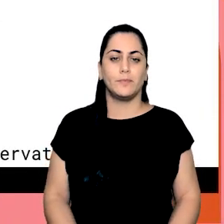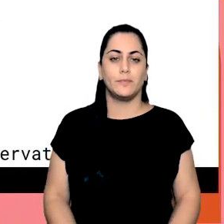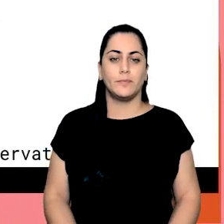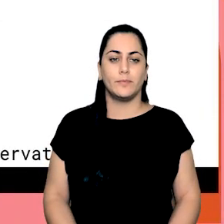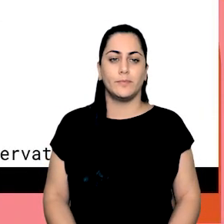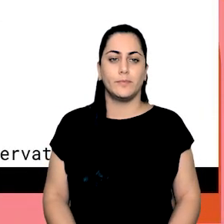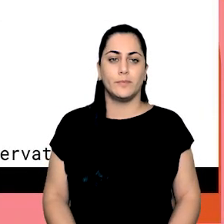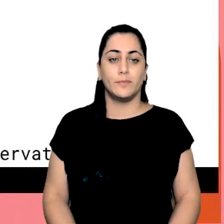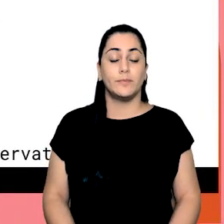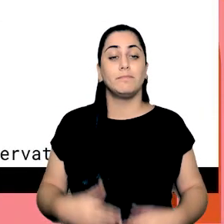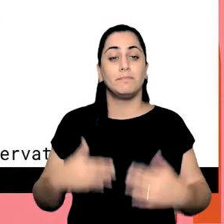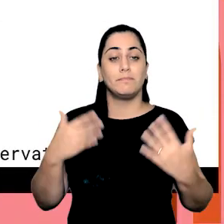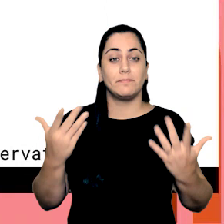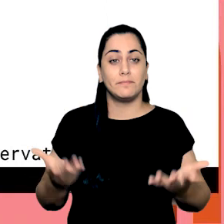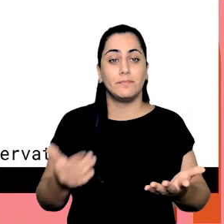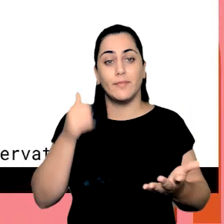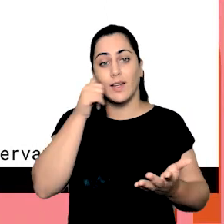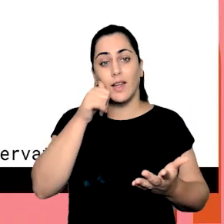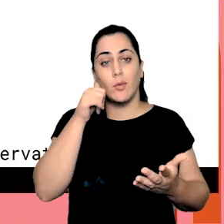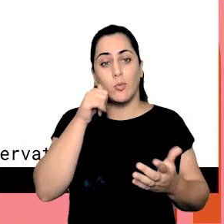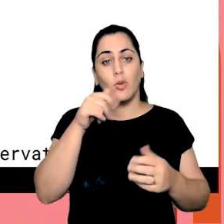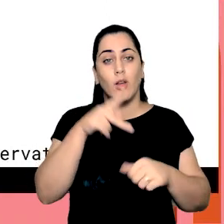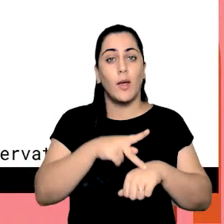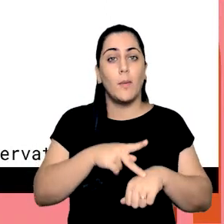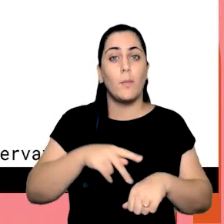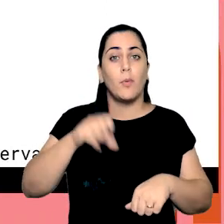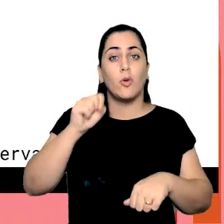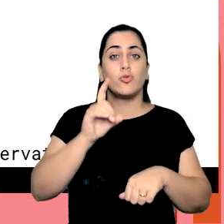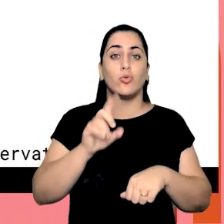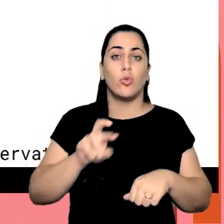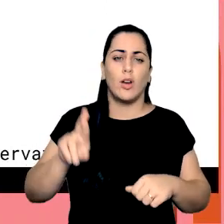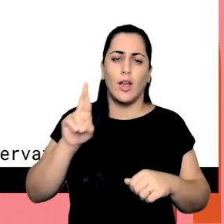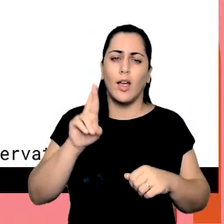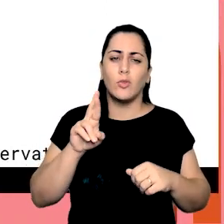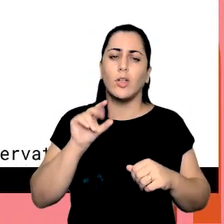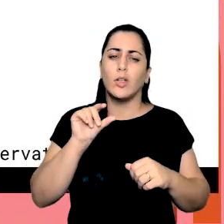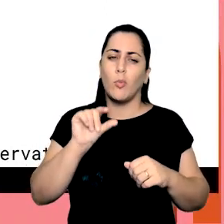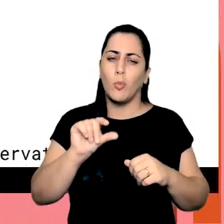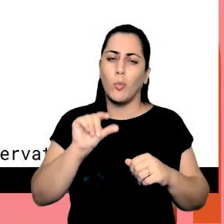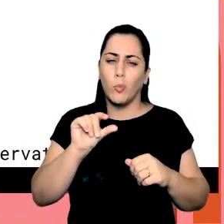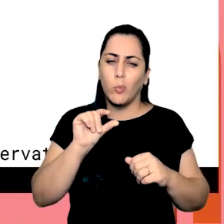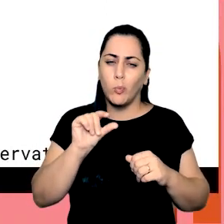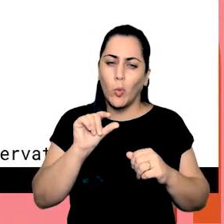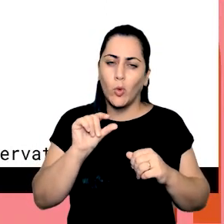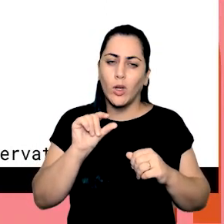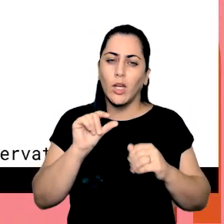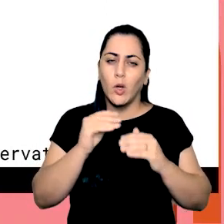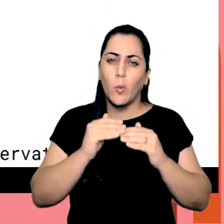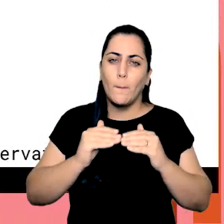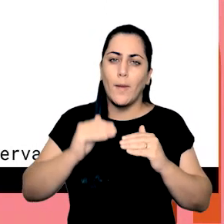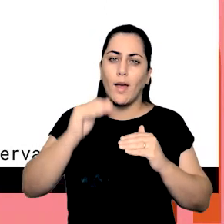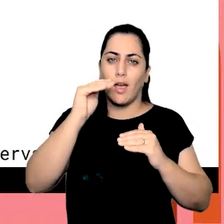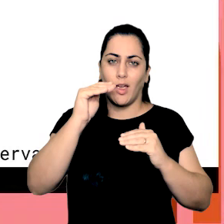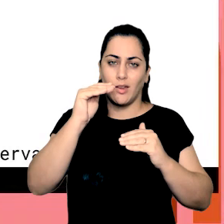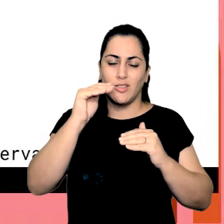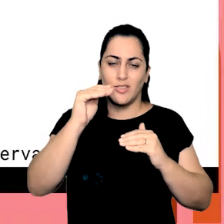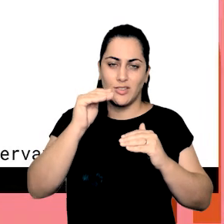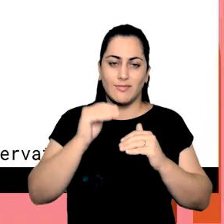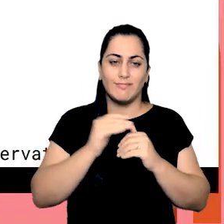e as mulheres no pós-doutorado aqui a gente tá um pouquinho aí né a mais